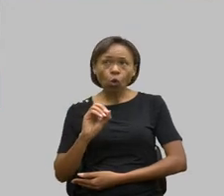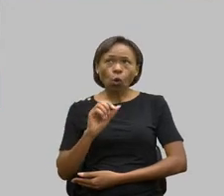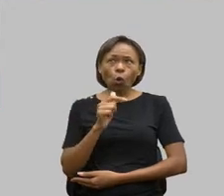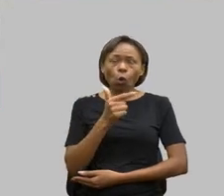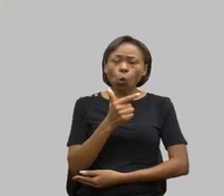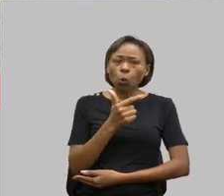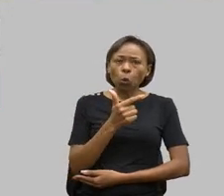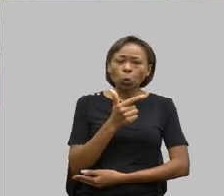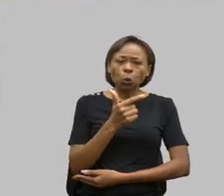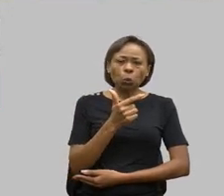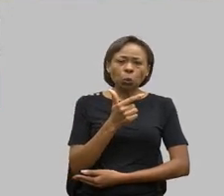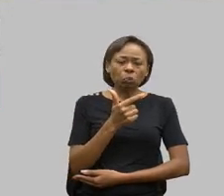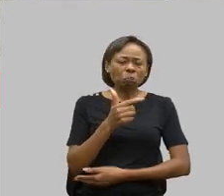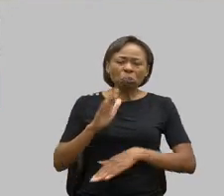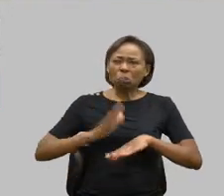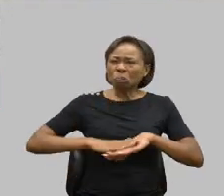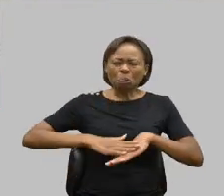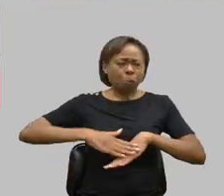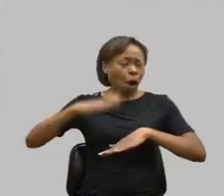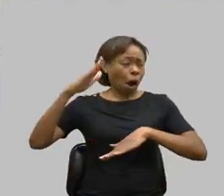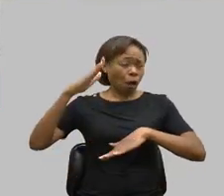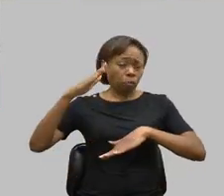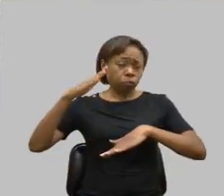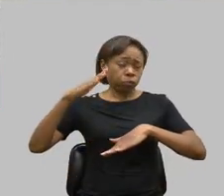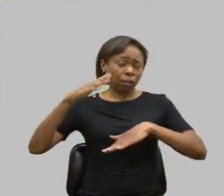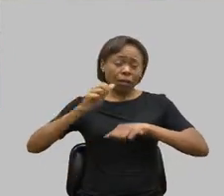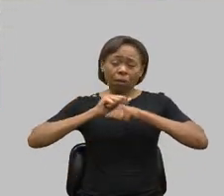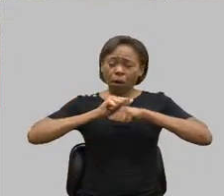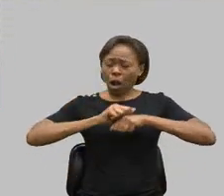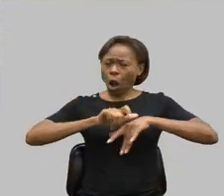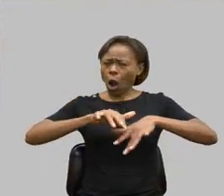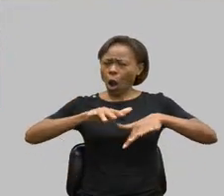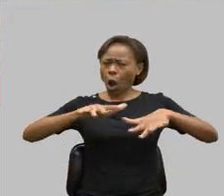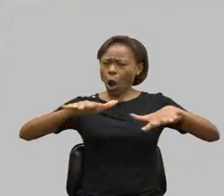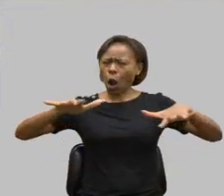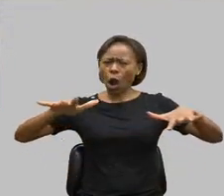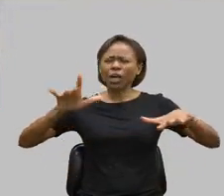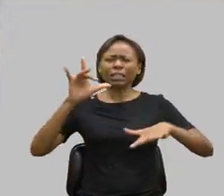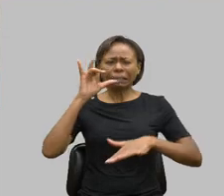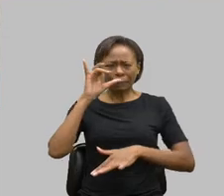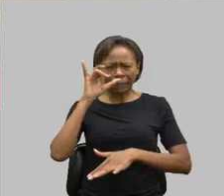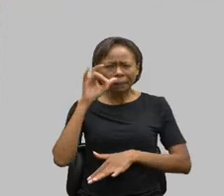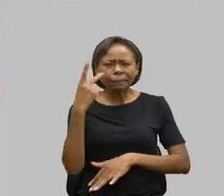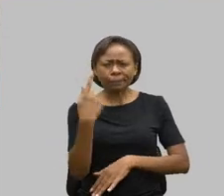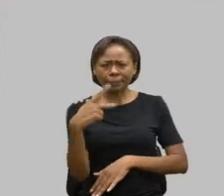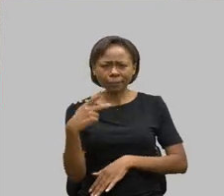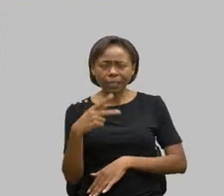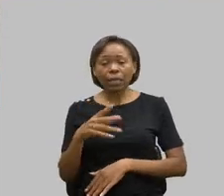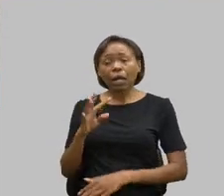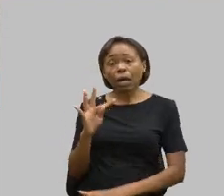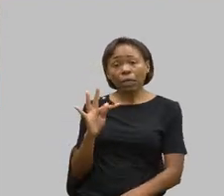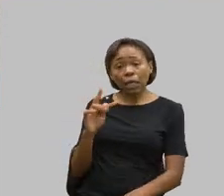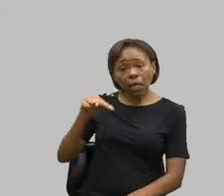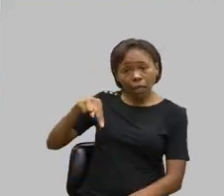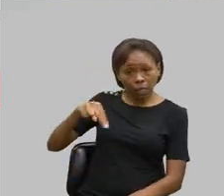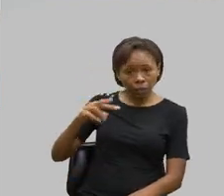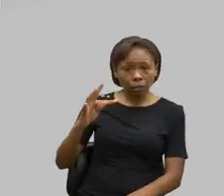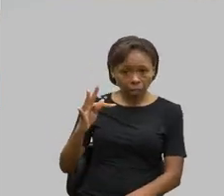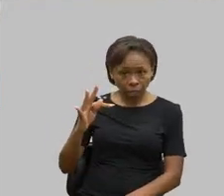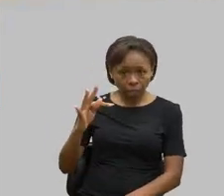compartilhamentos. O mundo inteiro. A TNT, que é uma empresa americana que está no Brasil,